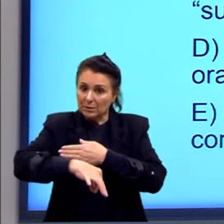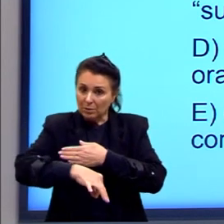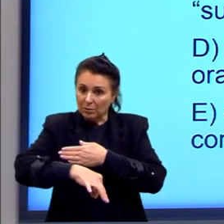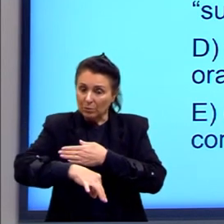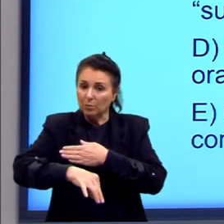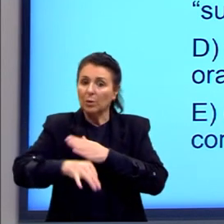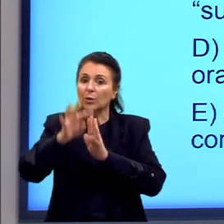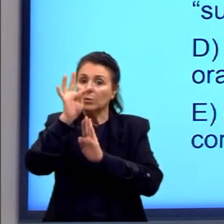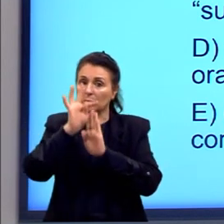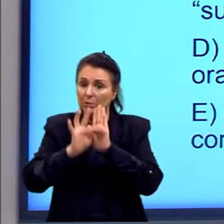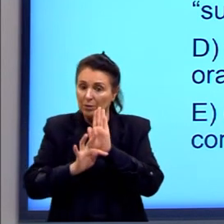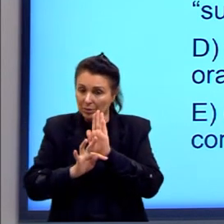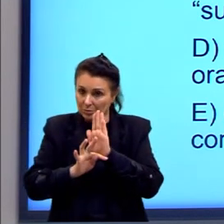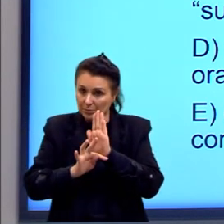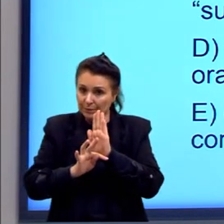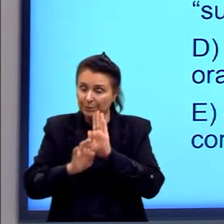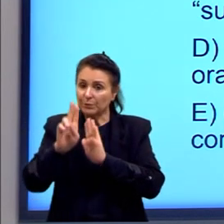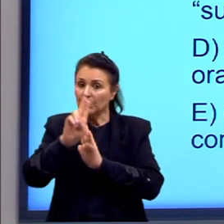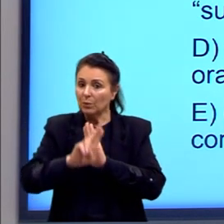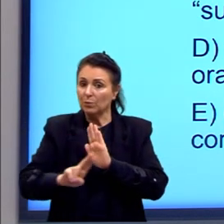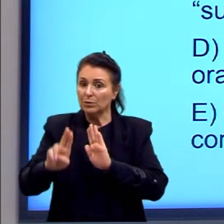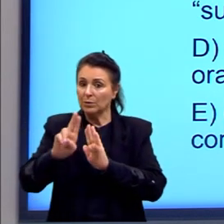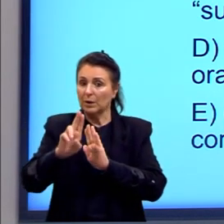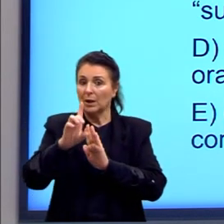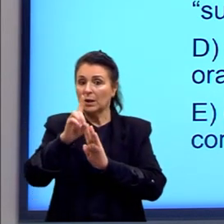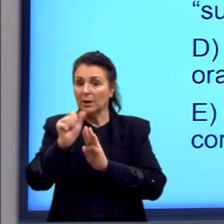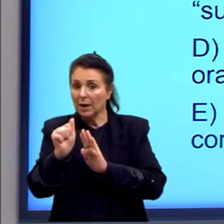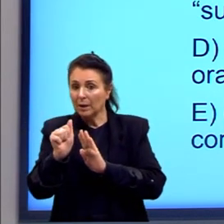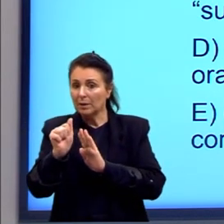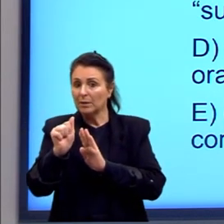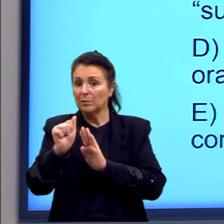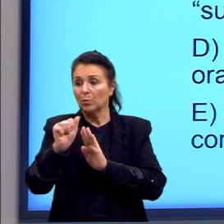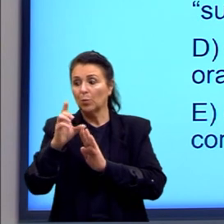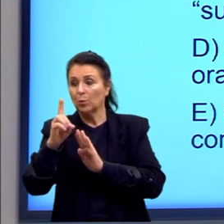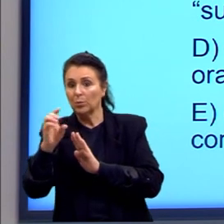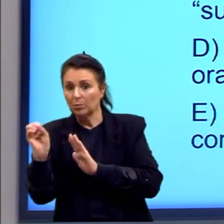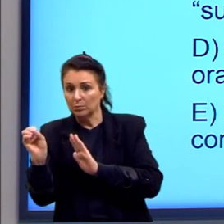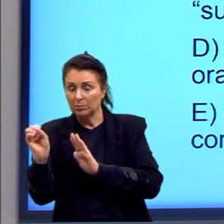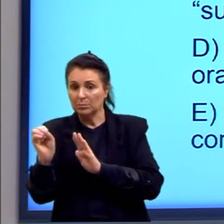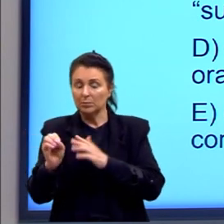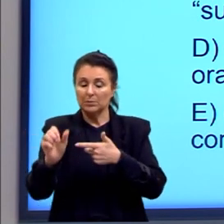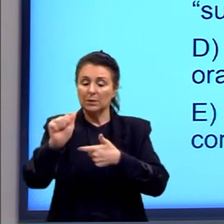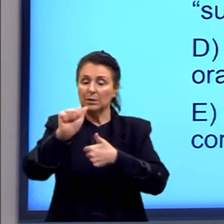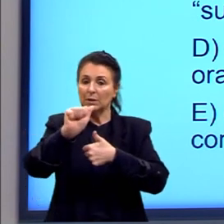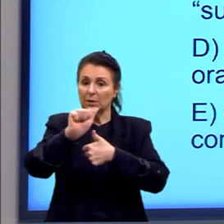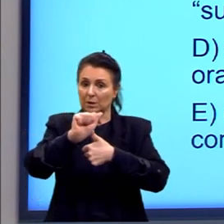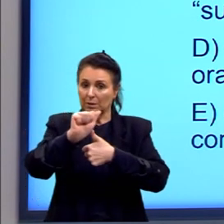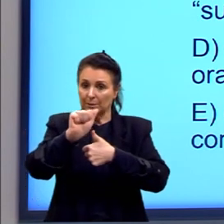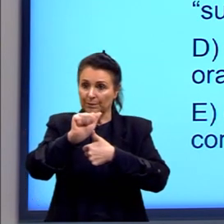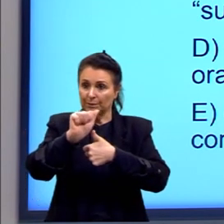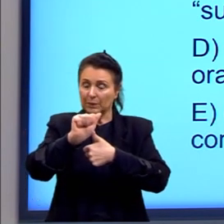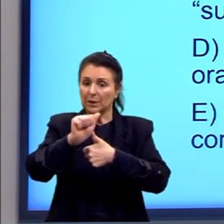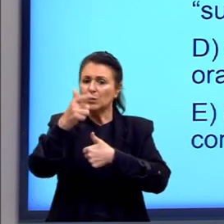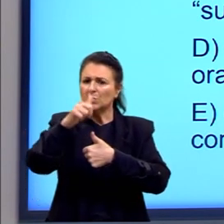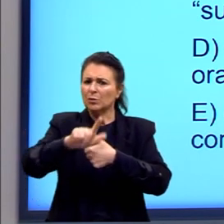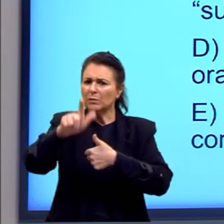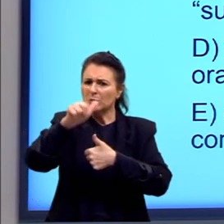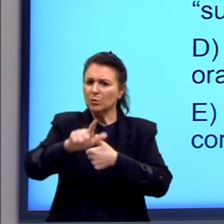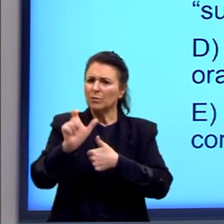principalmente a partir da ou do. Letra A. Repetição de palavras e expressões que